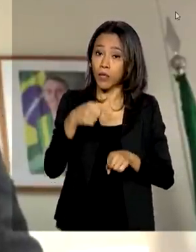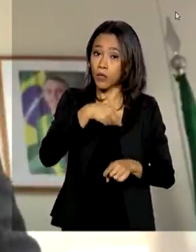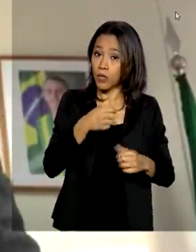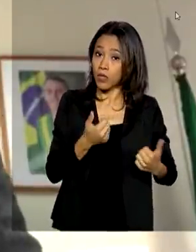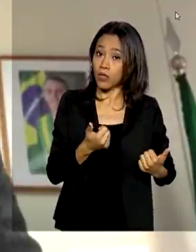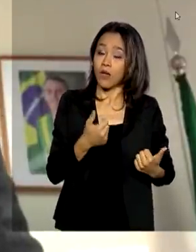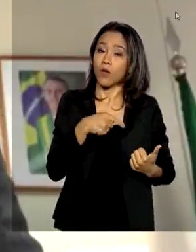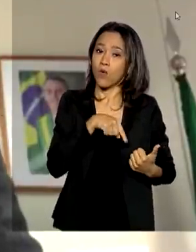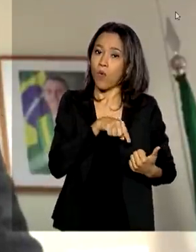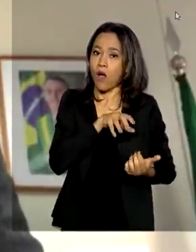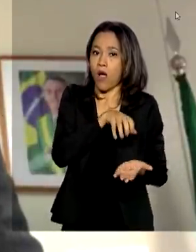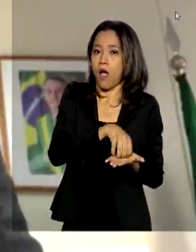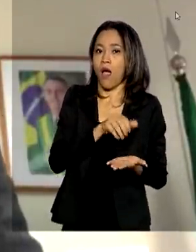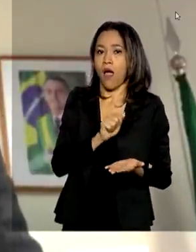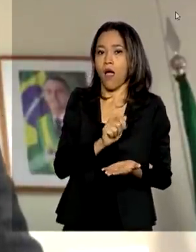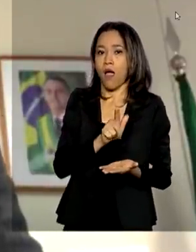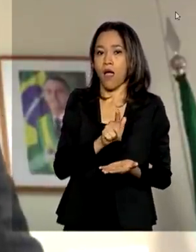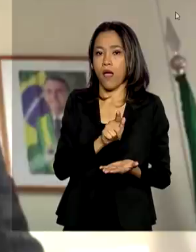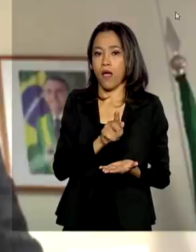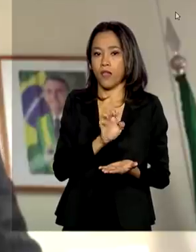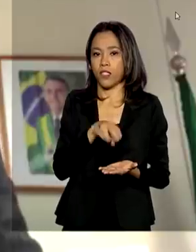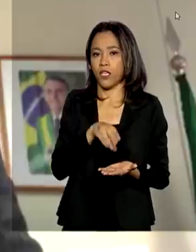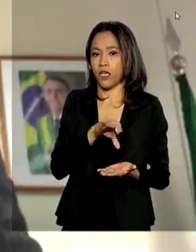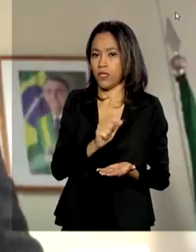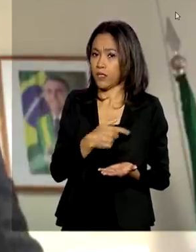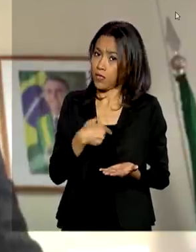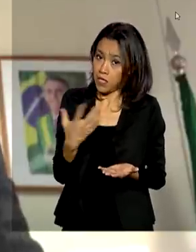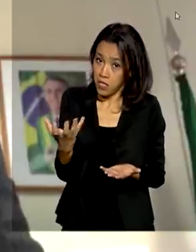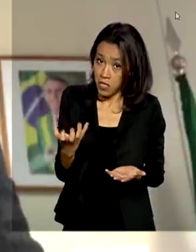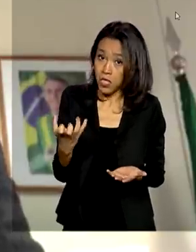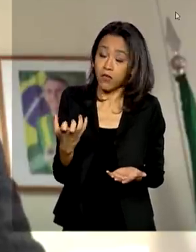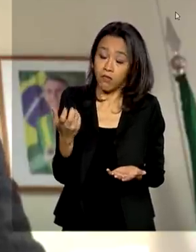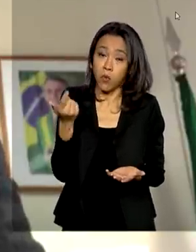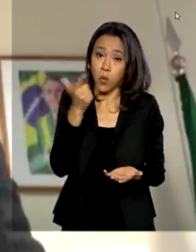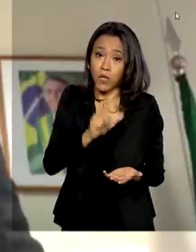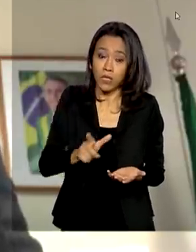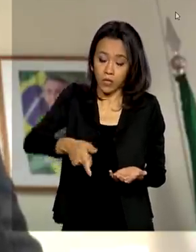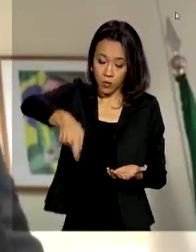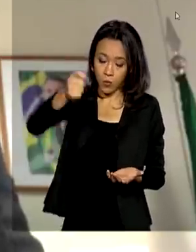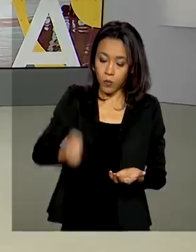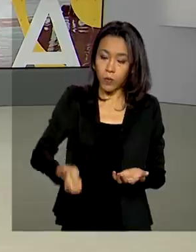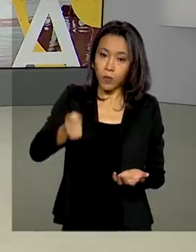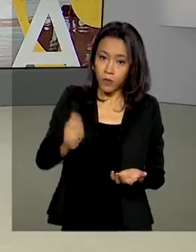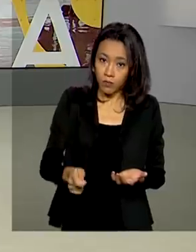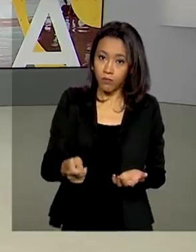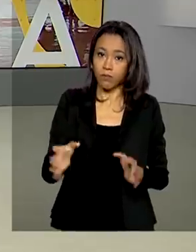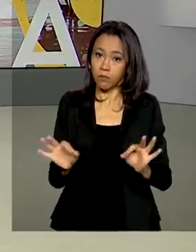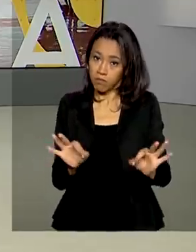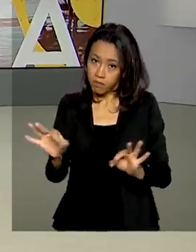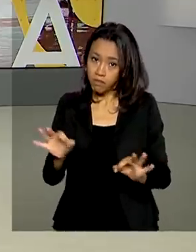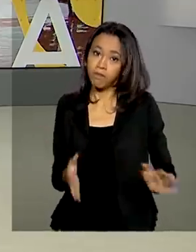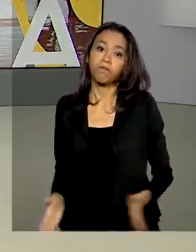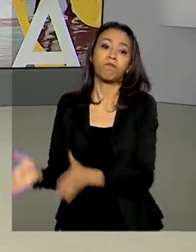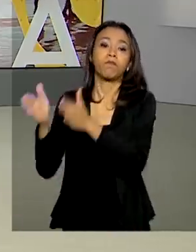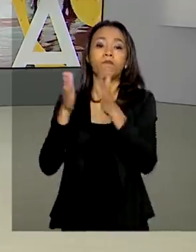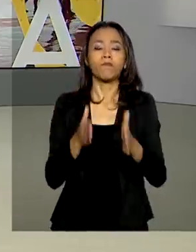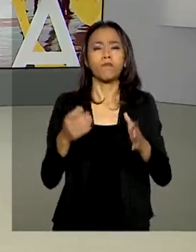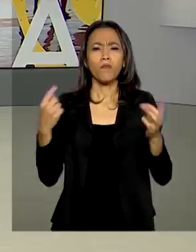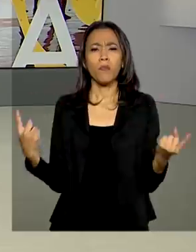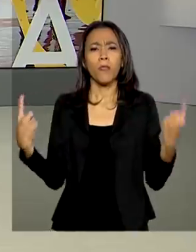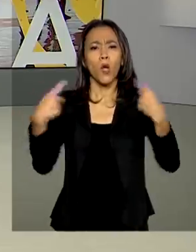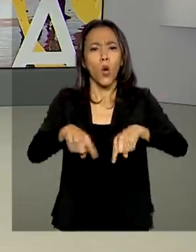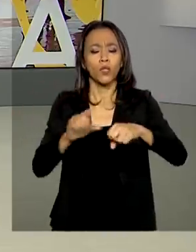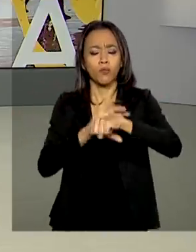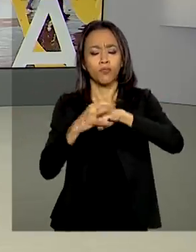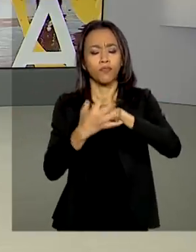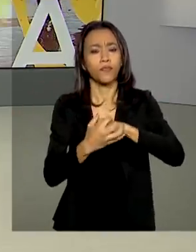para que ele fosse realizado e nós estamos dando curso normal a isso. Combate ao coronavírus nos